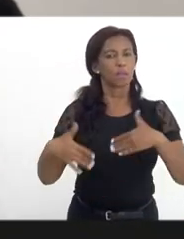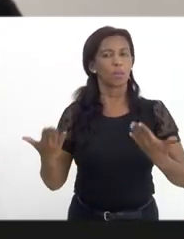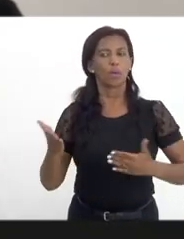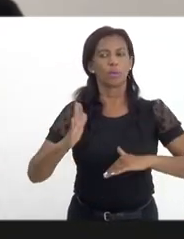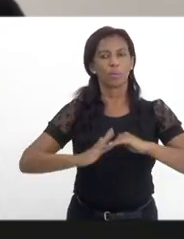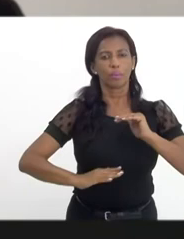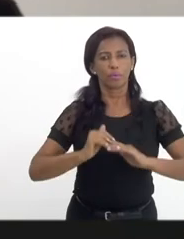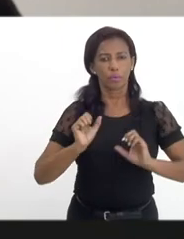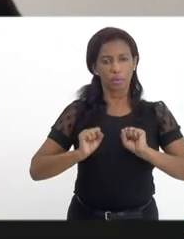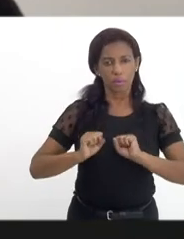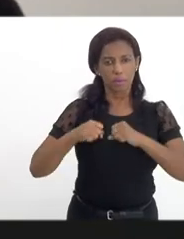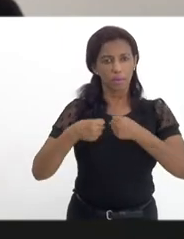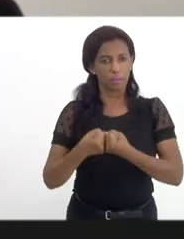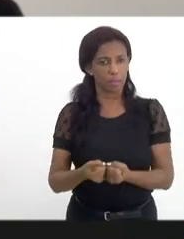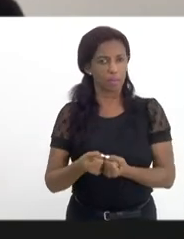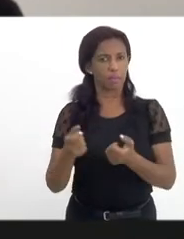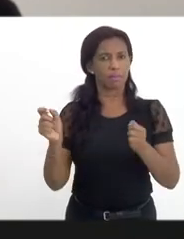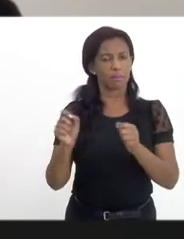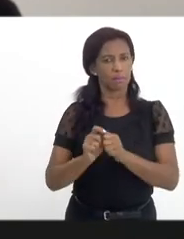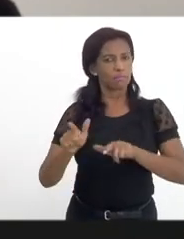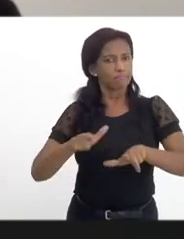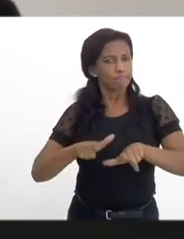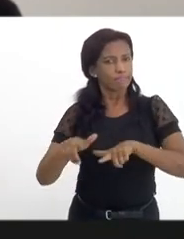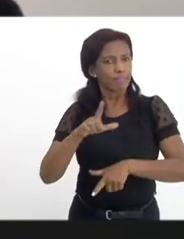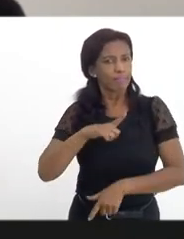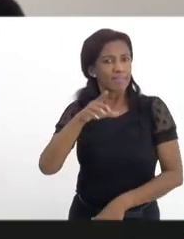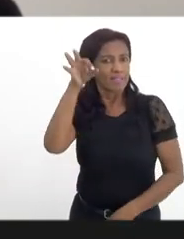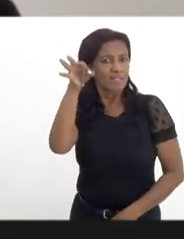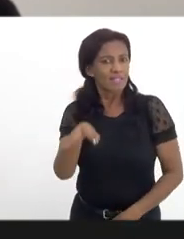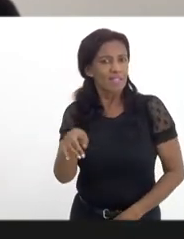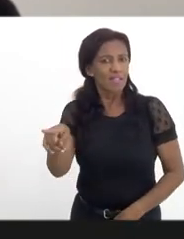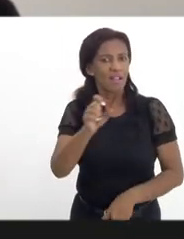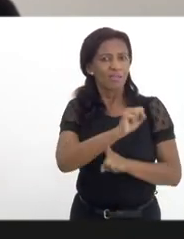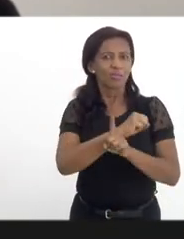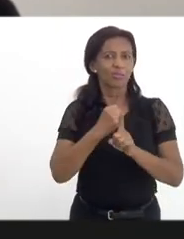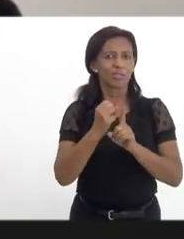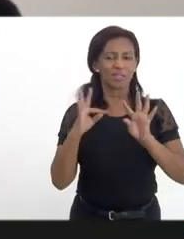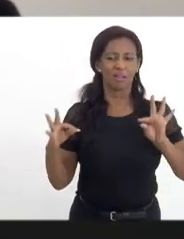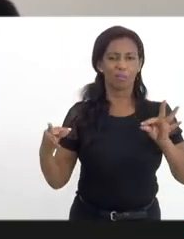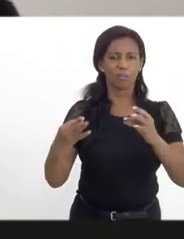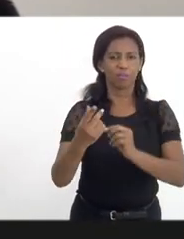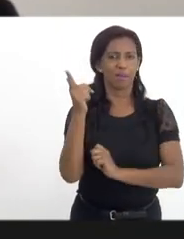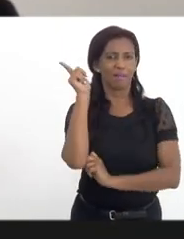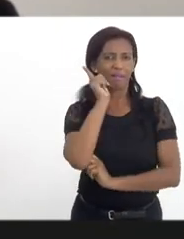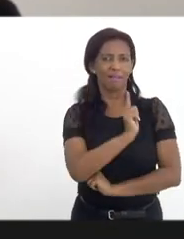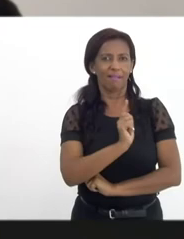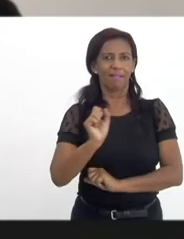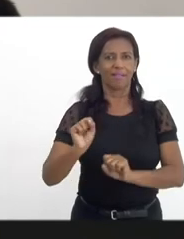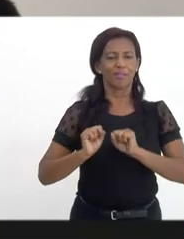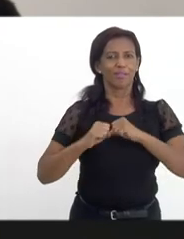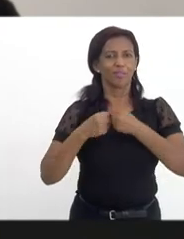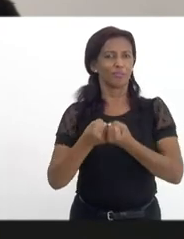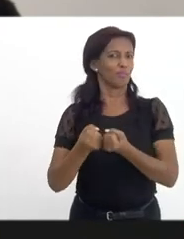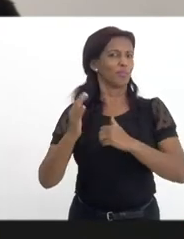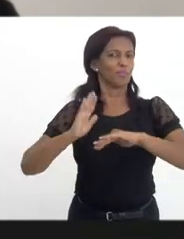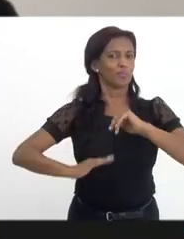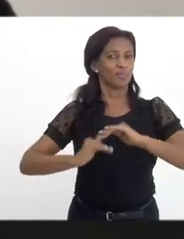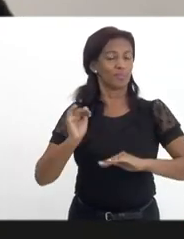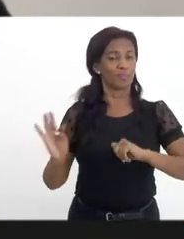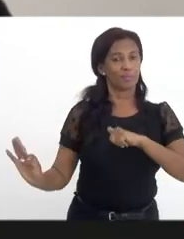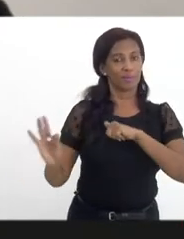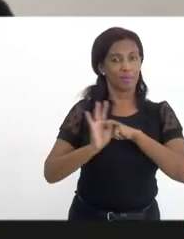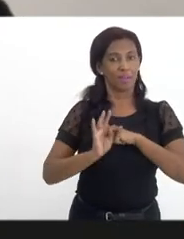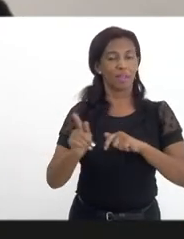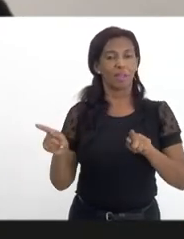profissional se empenha a fazer esse trabalho, pode ter certeza que a sociedade num todo ela ganha com esse esforço profissional, técnico